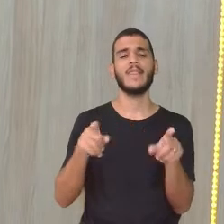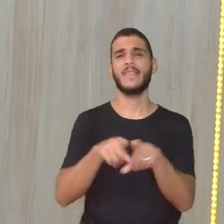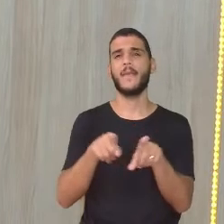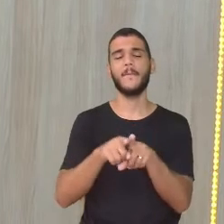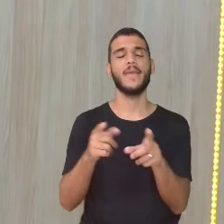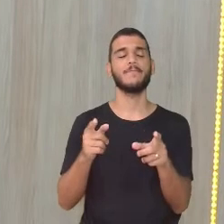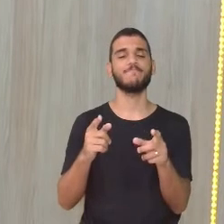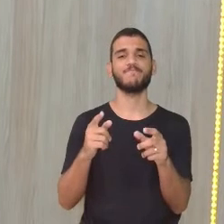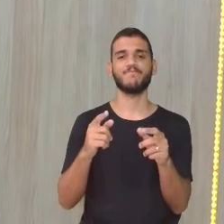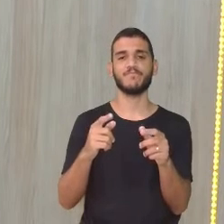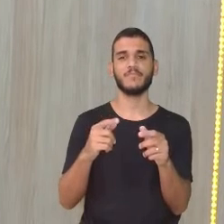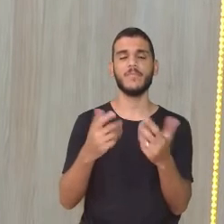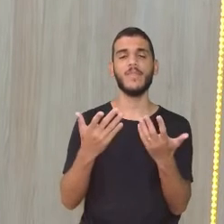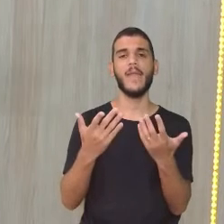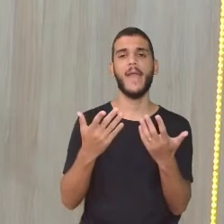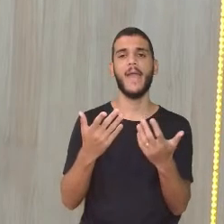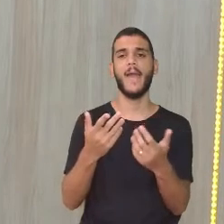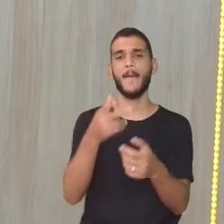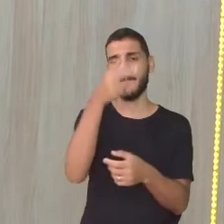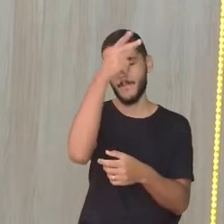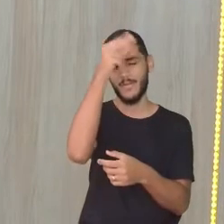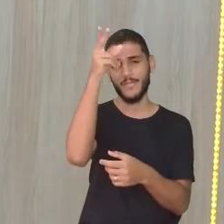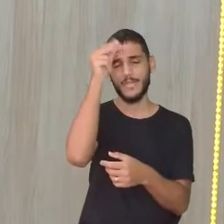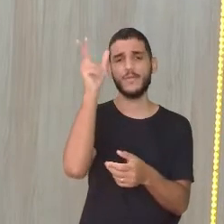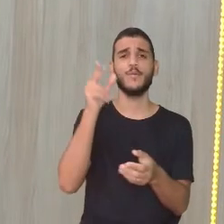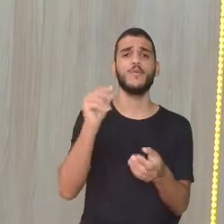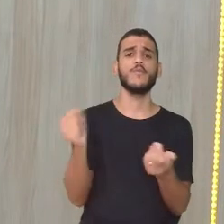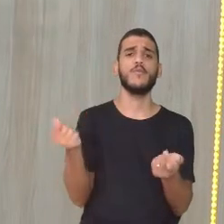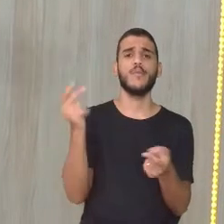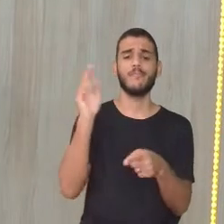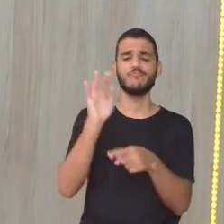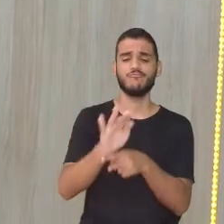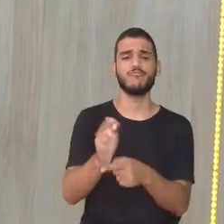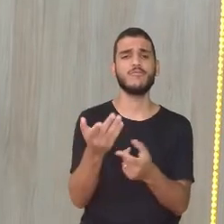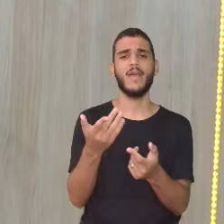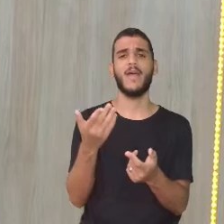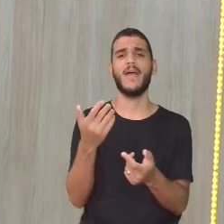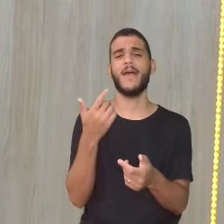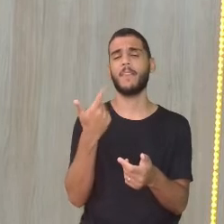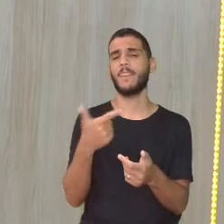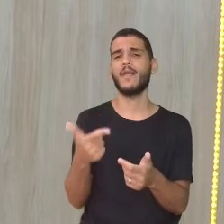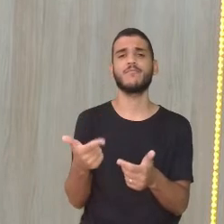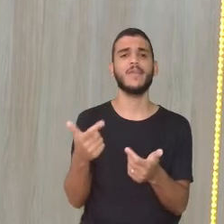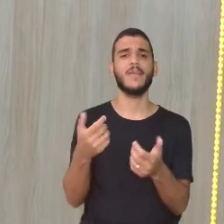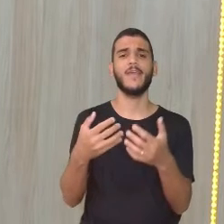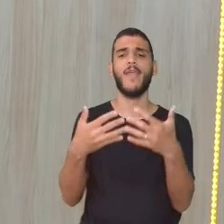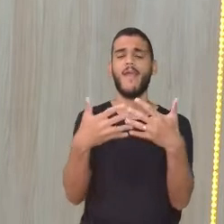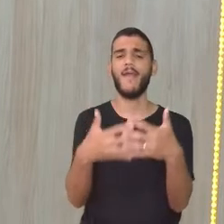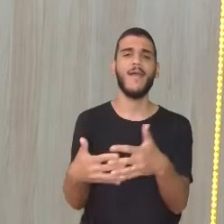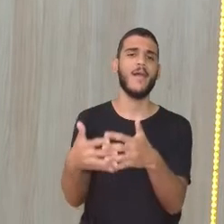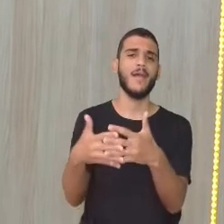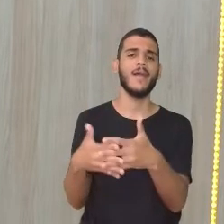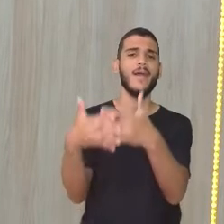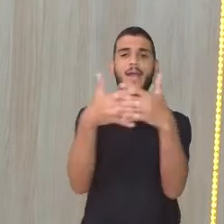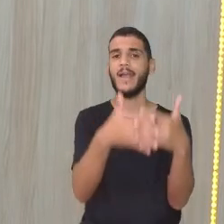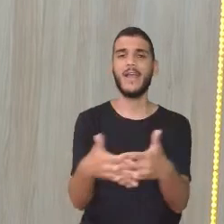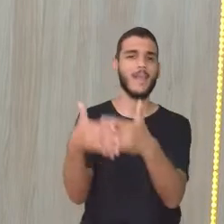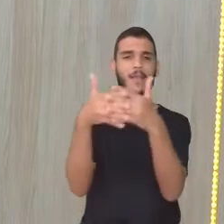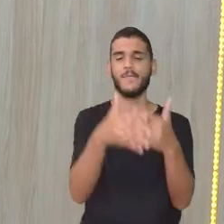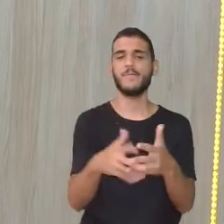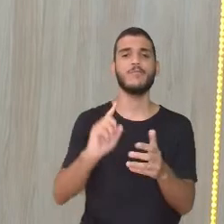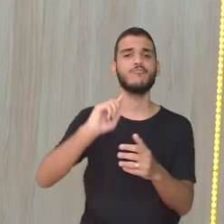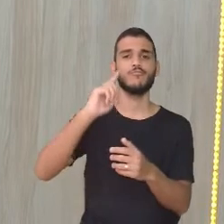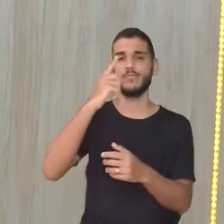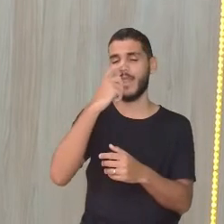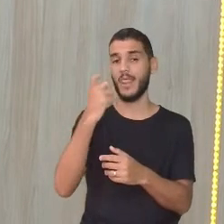Às vezes não tem no meu bairro, né? A coleta não está chegando porque o acesso é difícil. Gente, a gente sabe